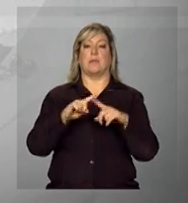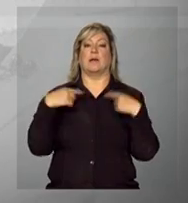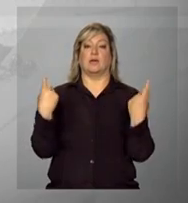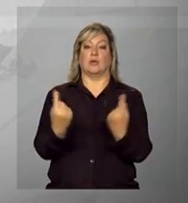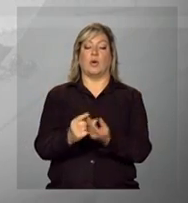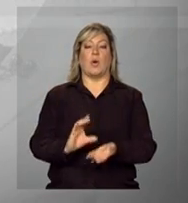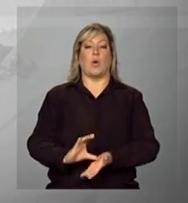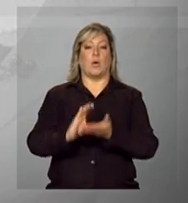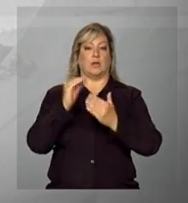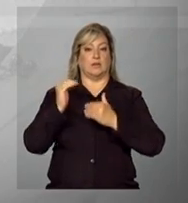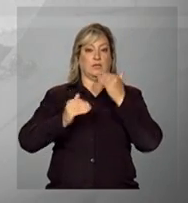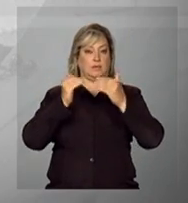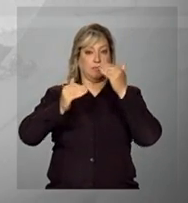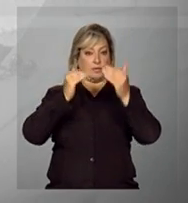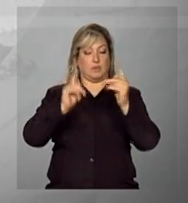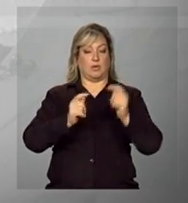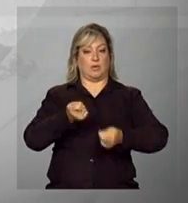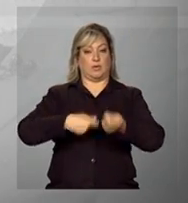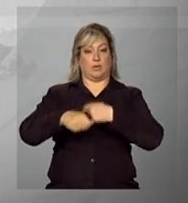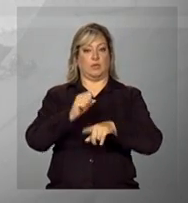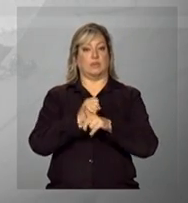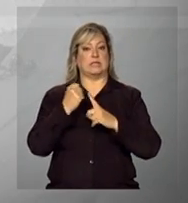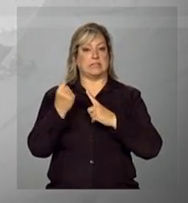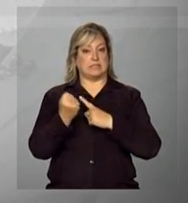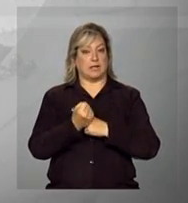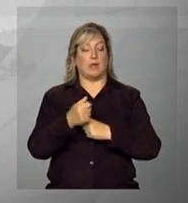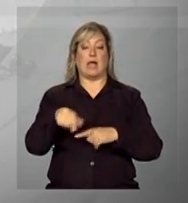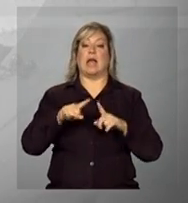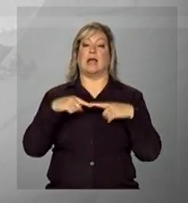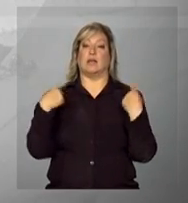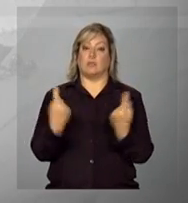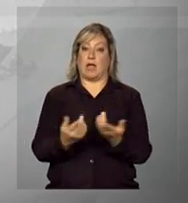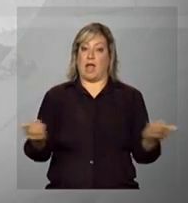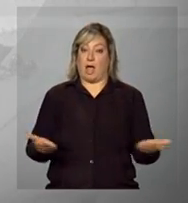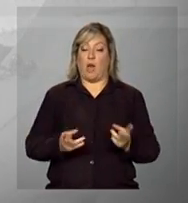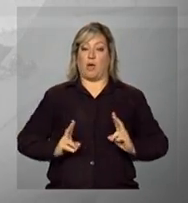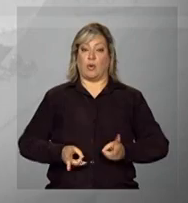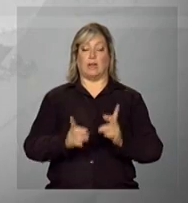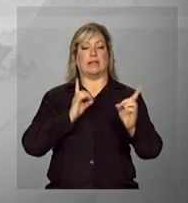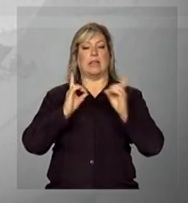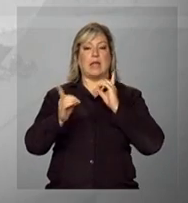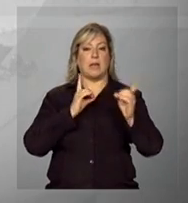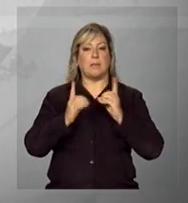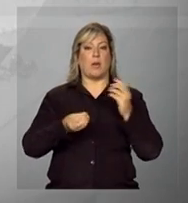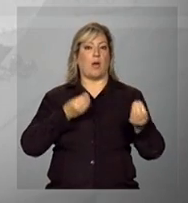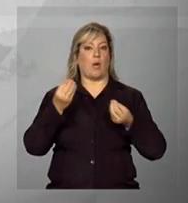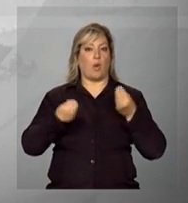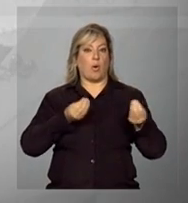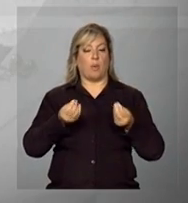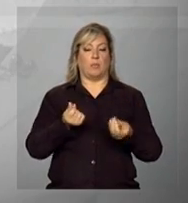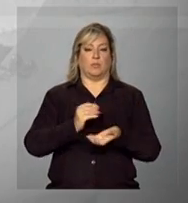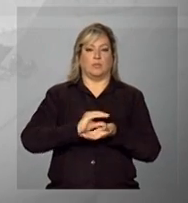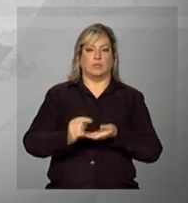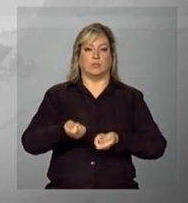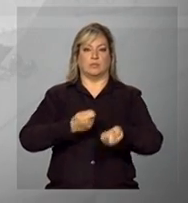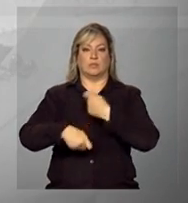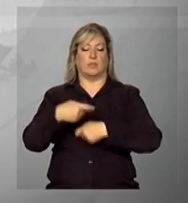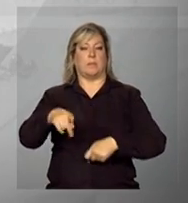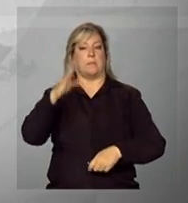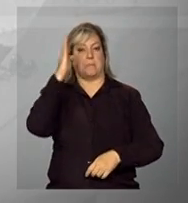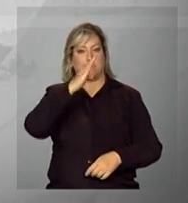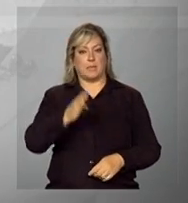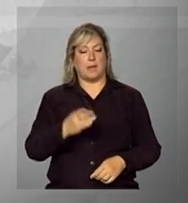reunião do Conselho de Desenvolvimento Econômico e Social. A reunião segue agora com um debate sobre as perspectivas de investimentos no país